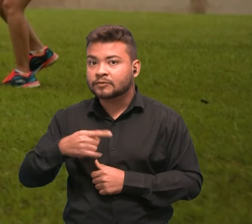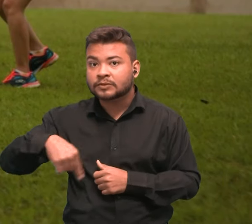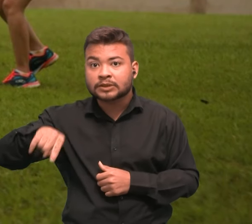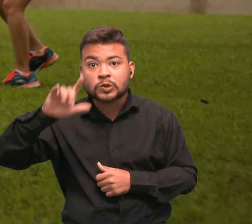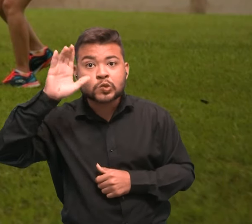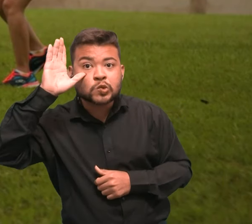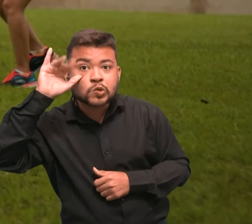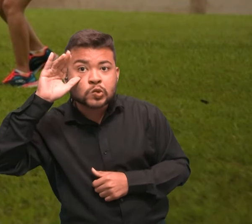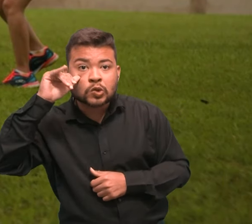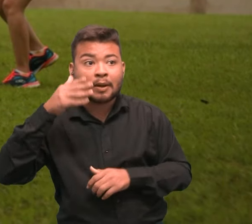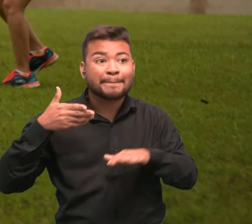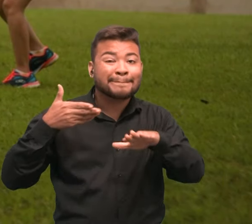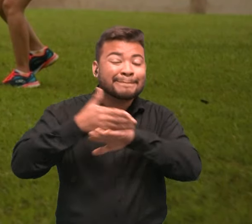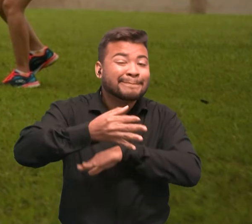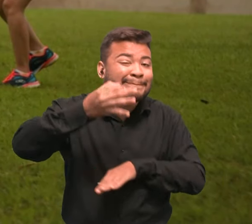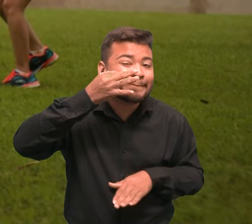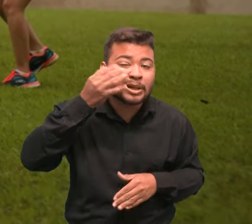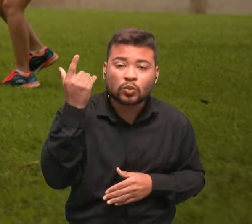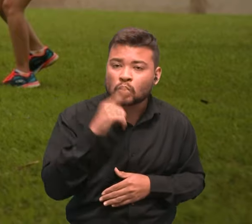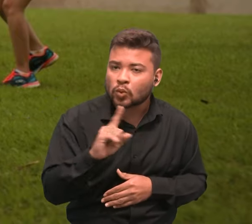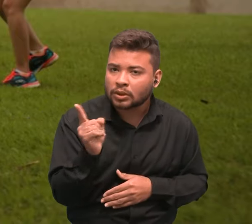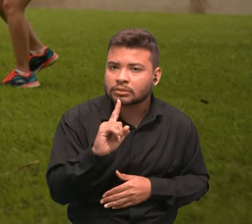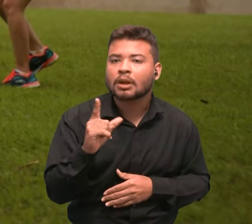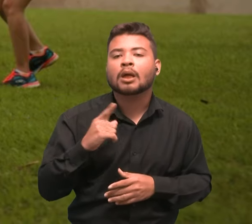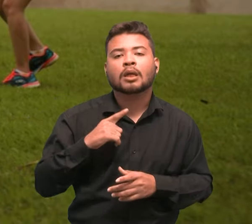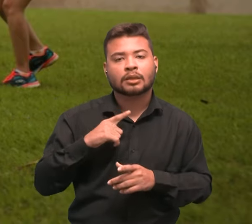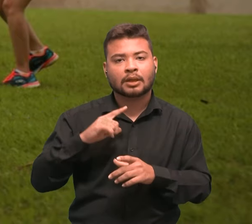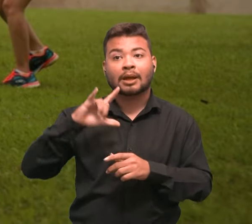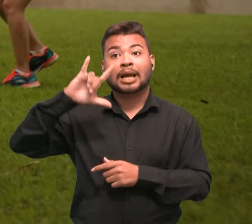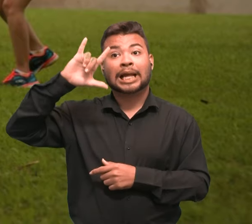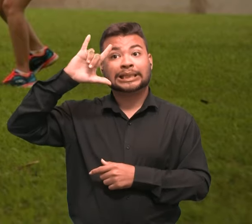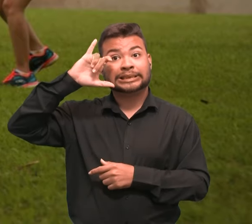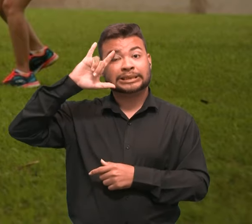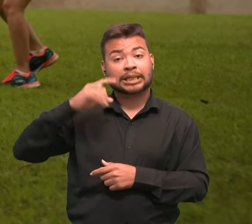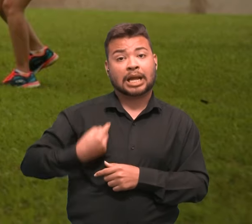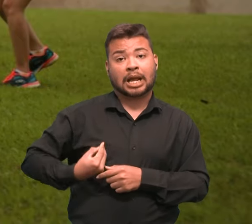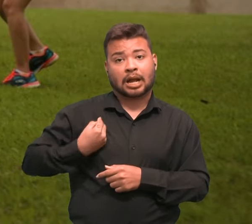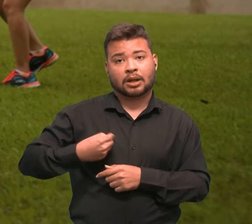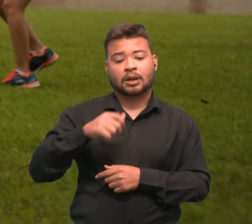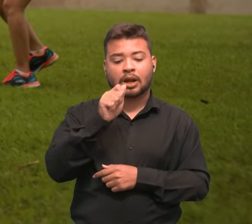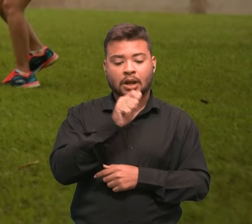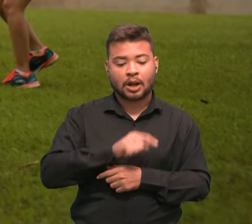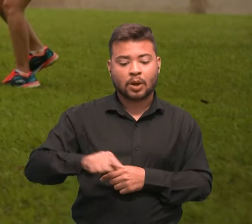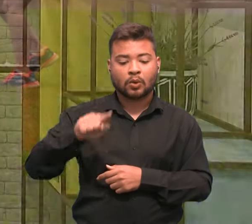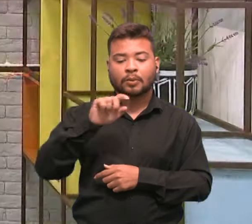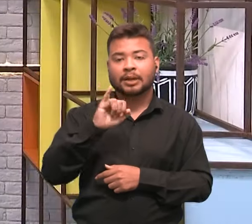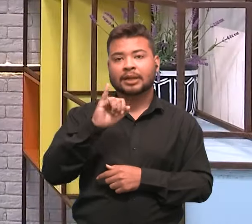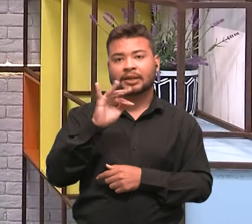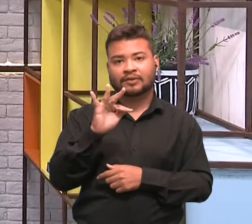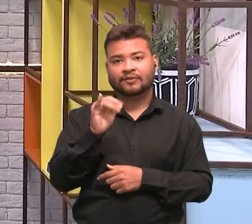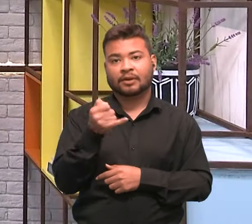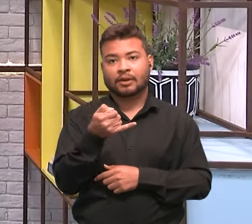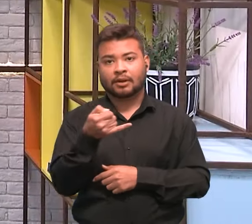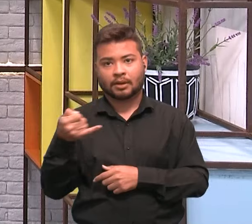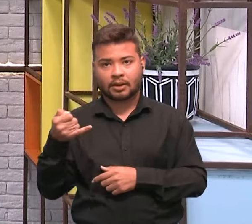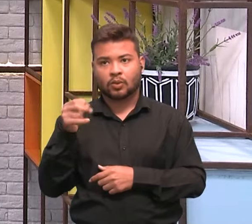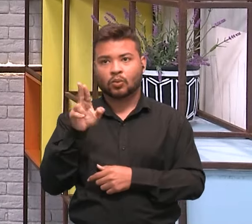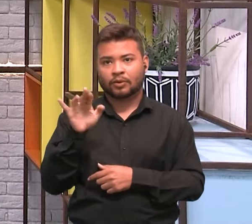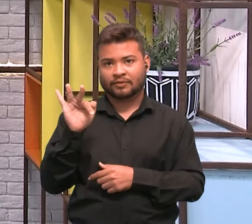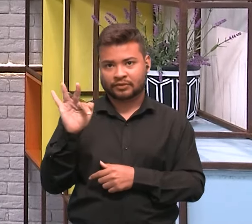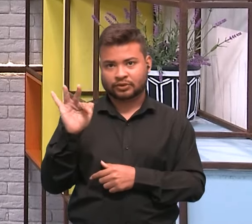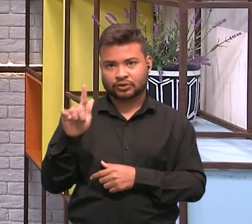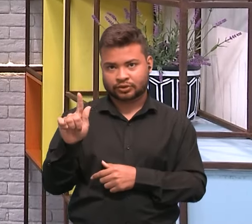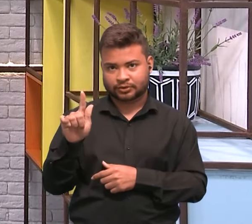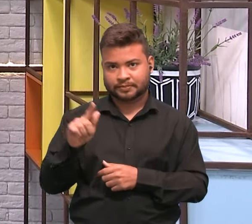e não vai conseguir presencialmente, também vai rolar a transmissão pelo Instagram, arroba if, underline UFG. Curioso, não é, Cassi?